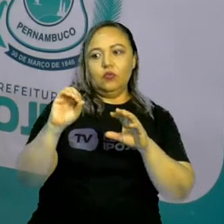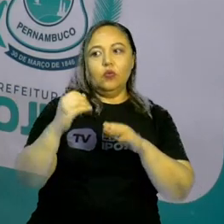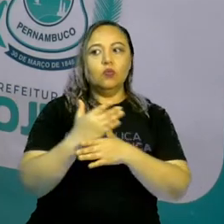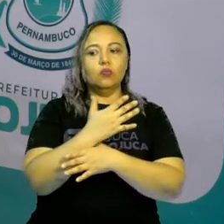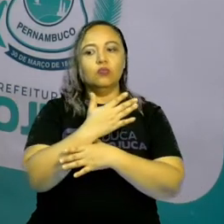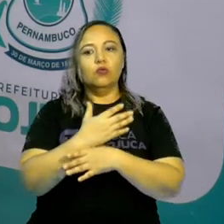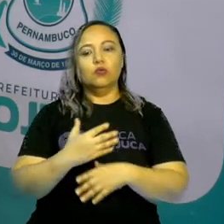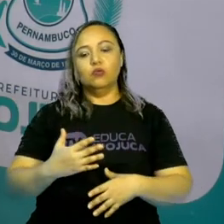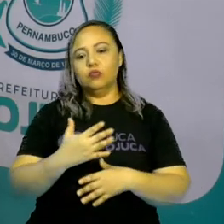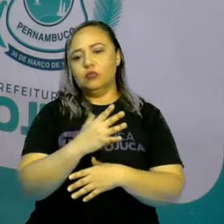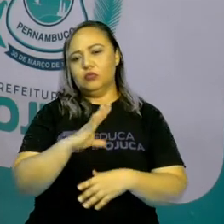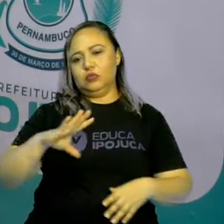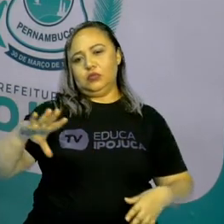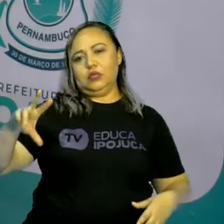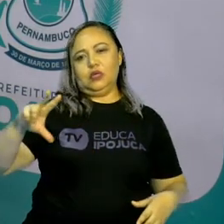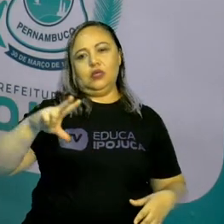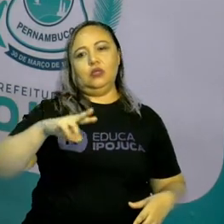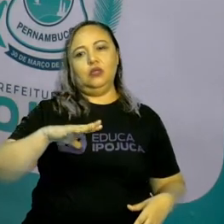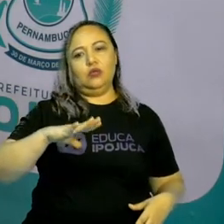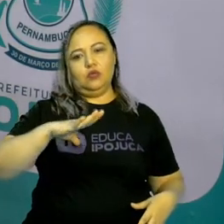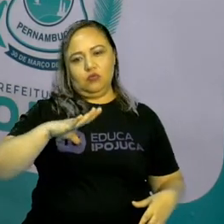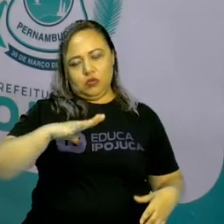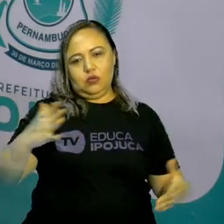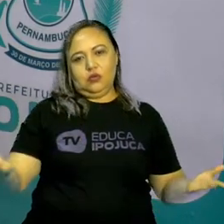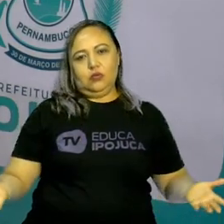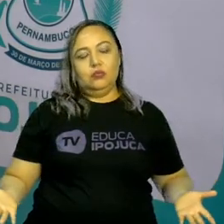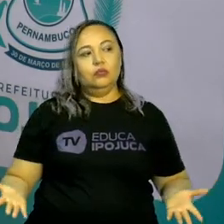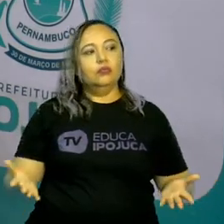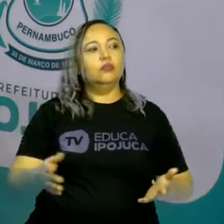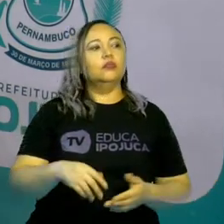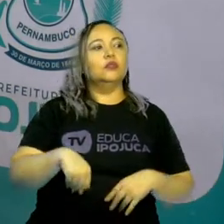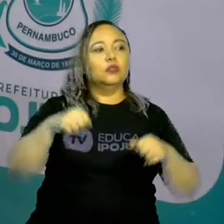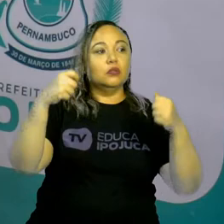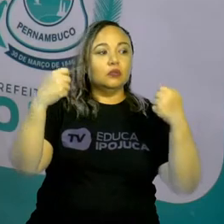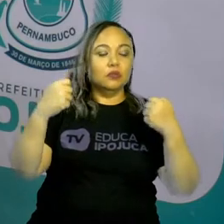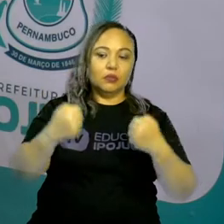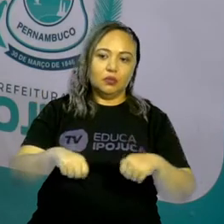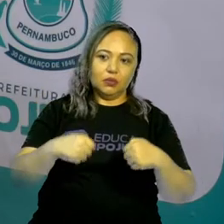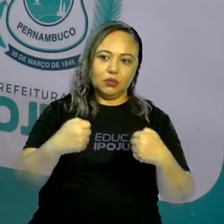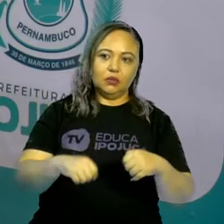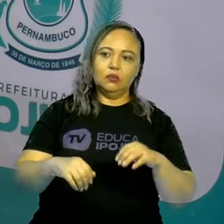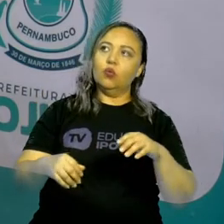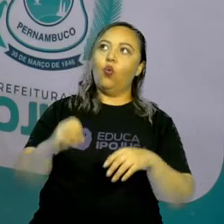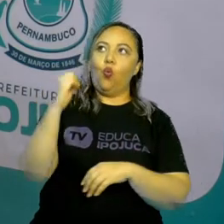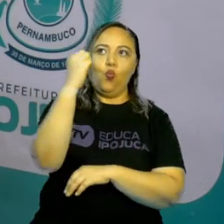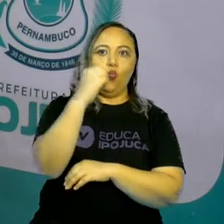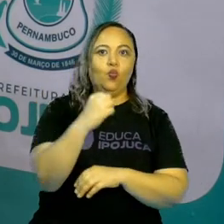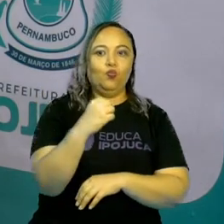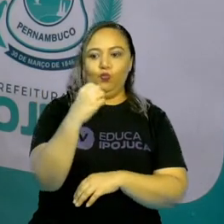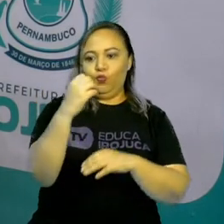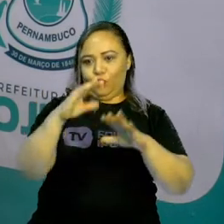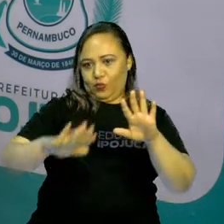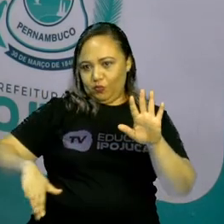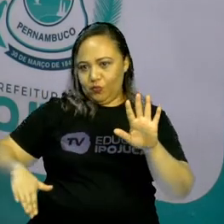na praia? Então, mas você vai ter que fazer aquele belo desenho sobre